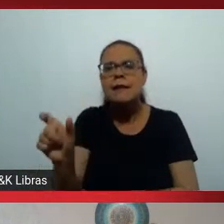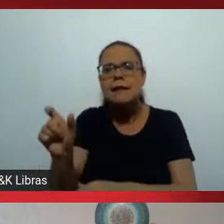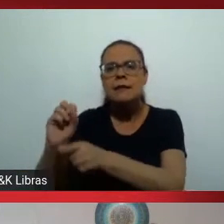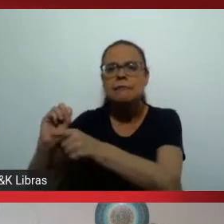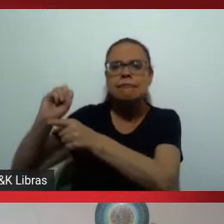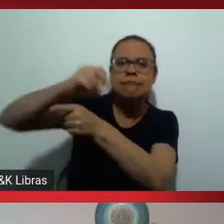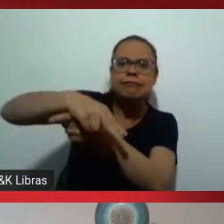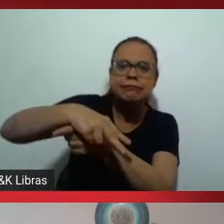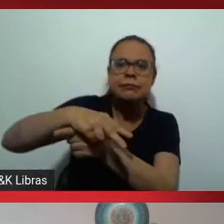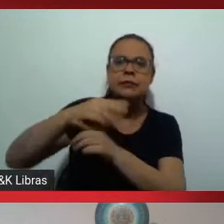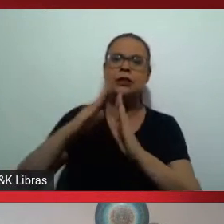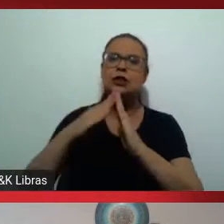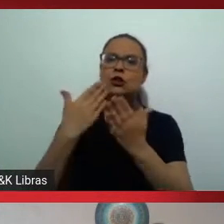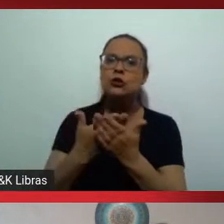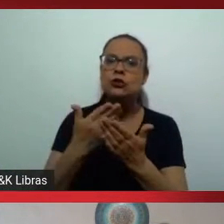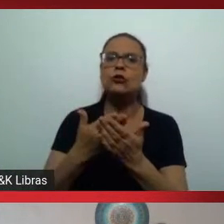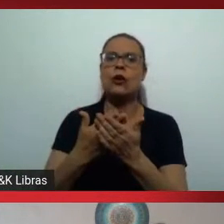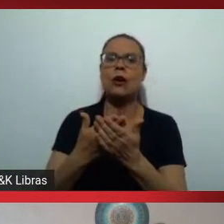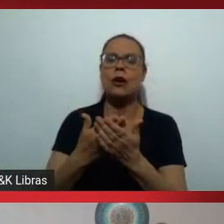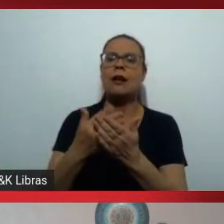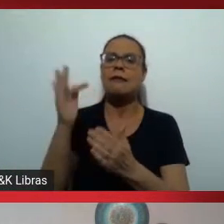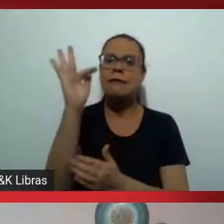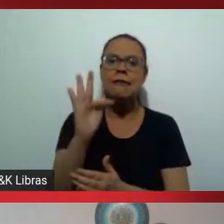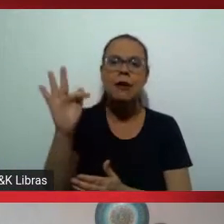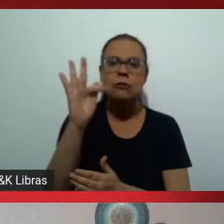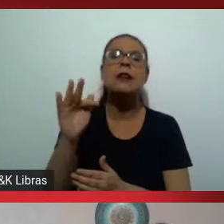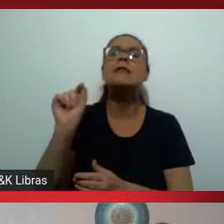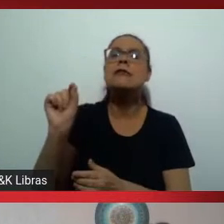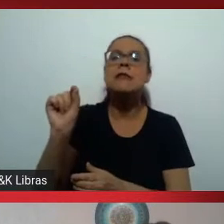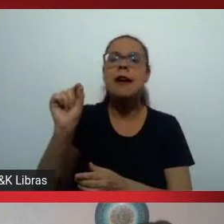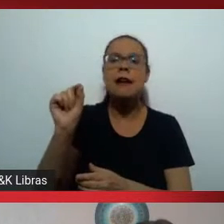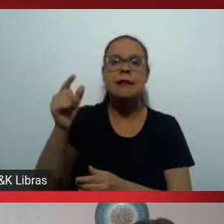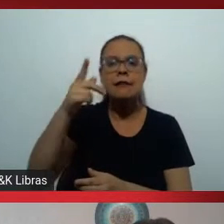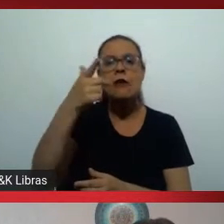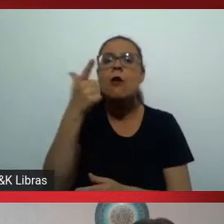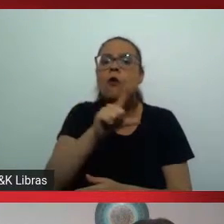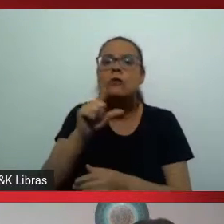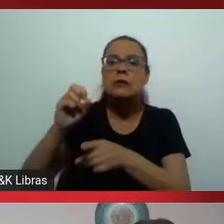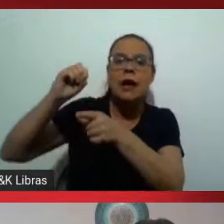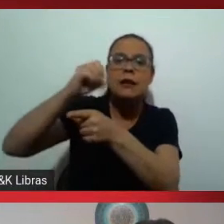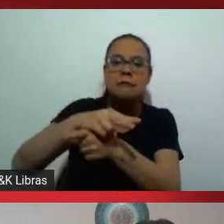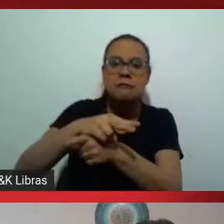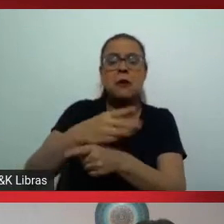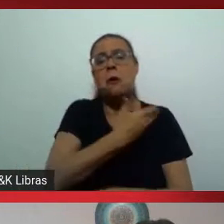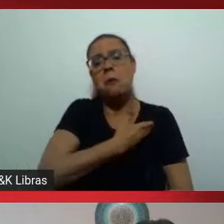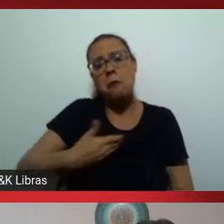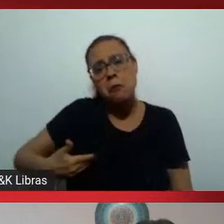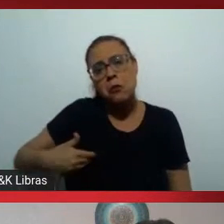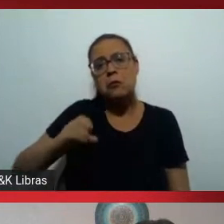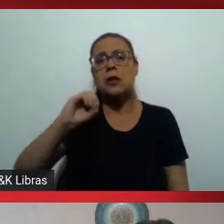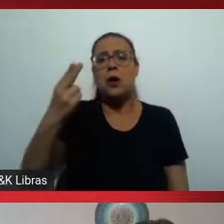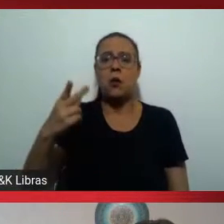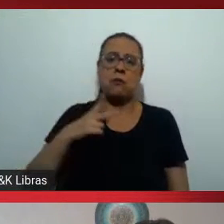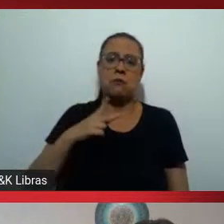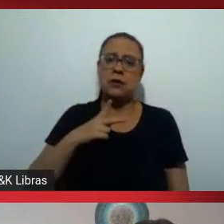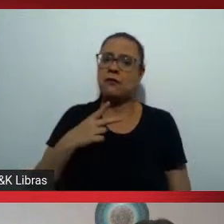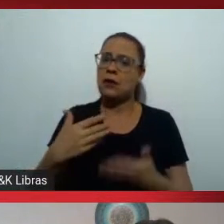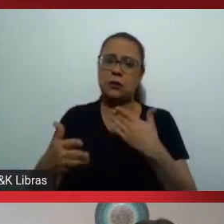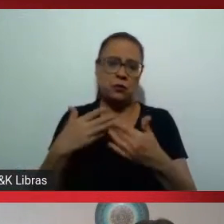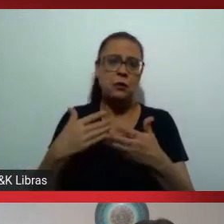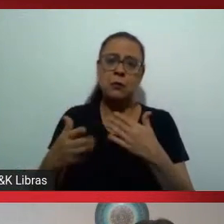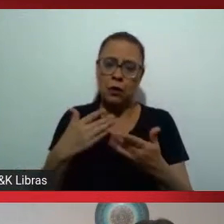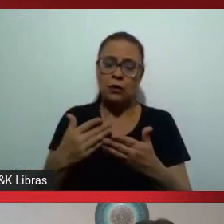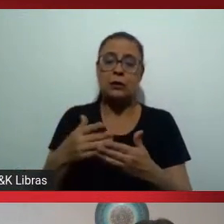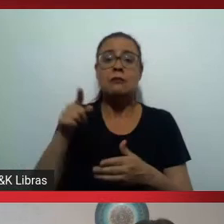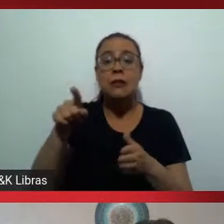hoje está na universidade, nas faculdades, nos centros universitários, sejam eles em qualquer categoria pública ou privada, não importa. E os dados do censo,